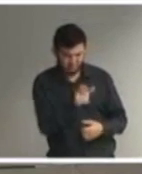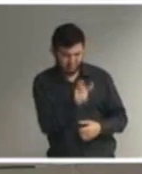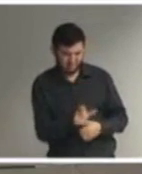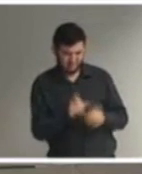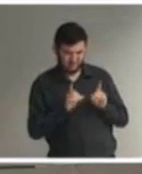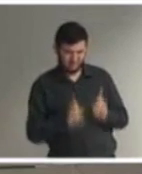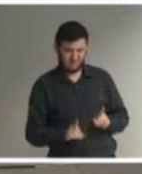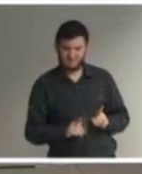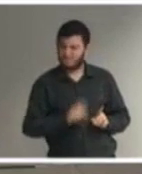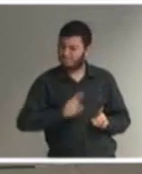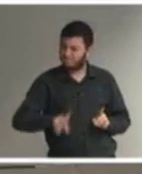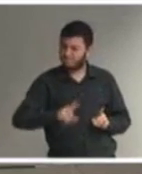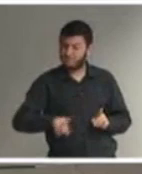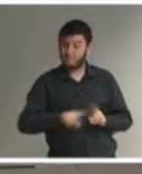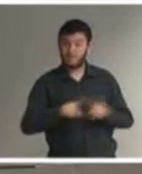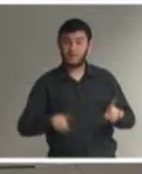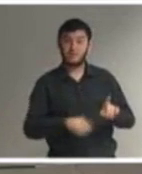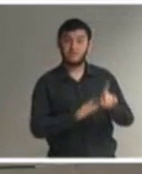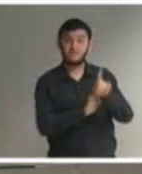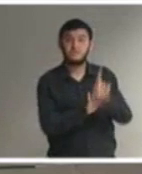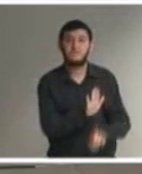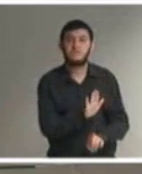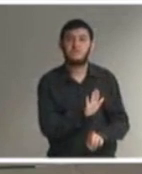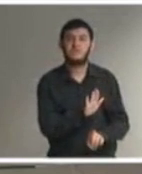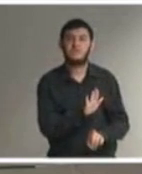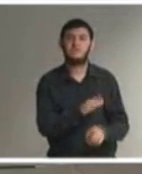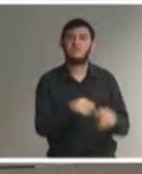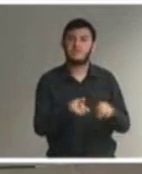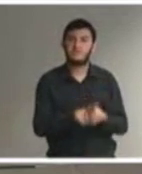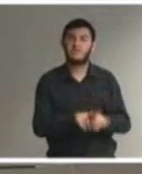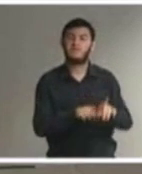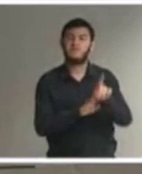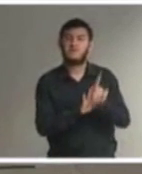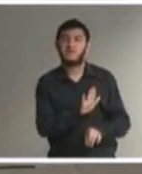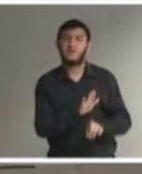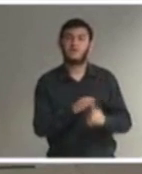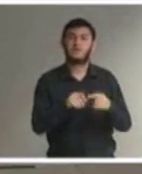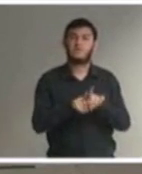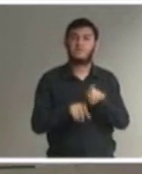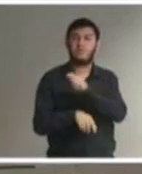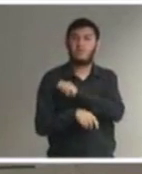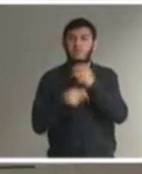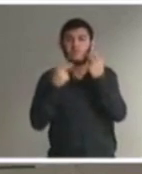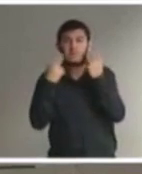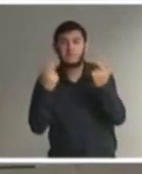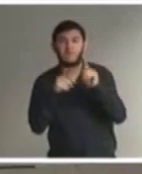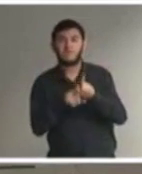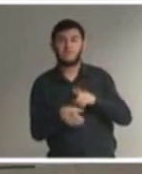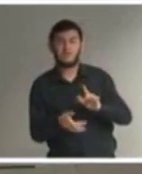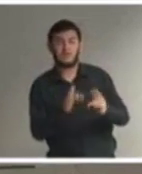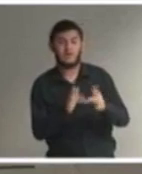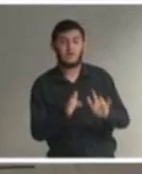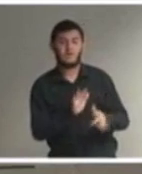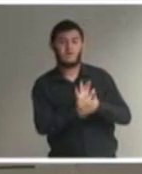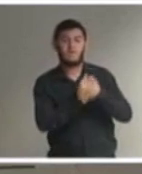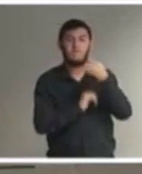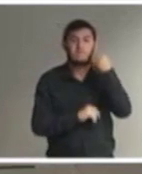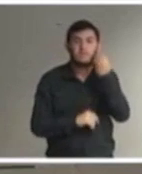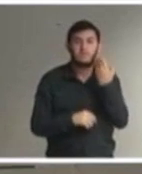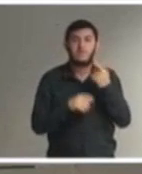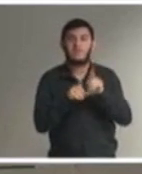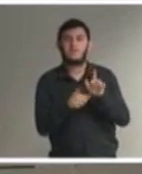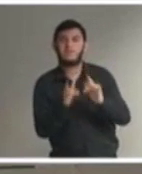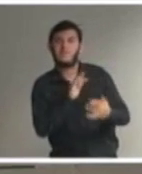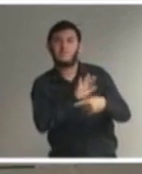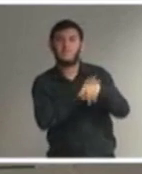ali é um direito também do aluno sem deficiência de conviver com a diversidade a gente trata a gente está com isso